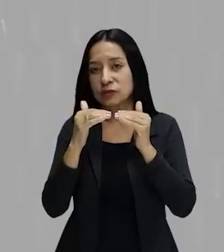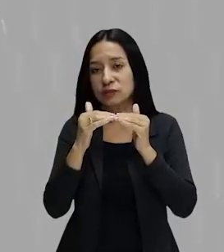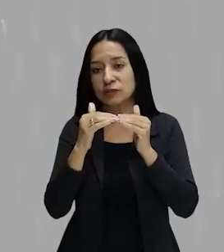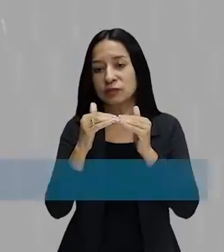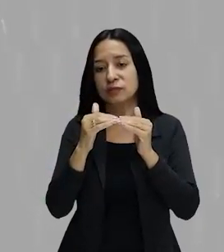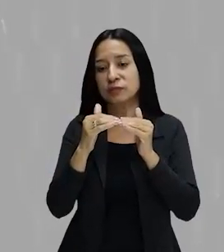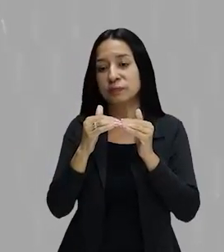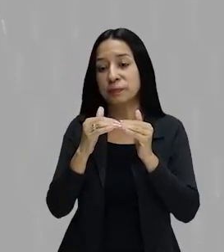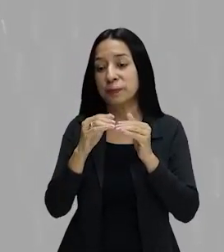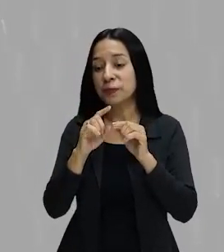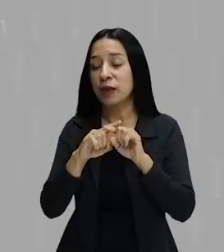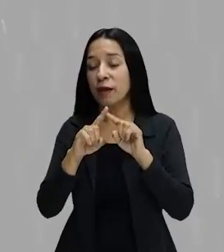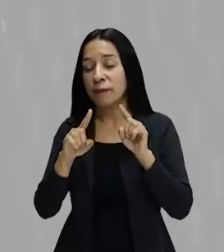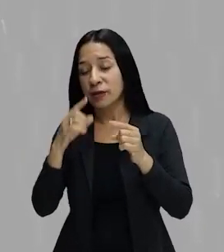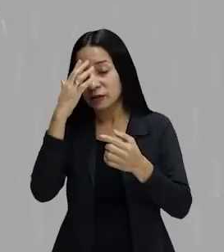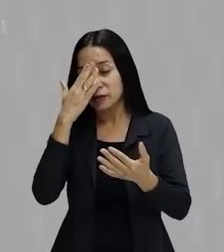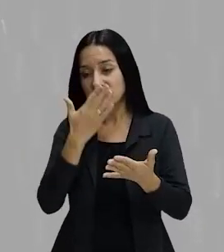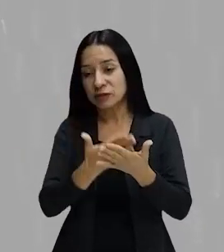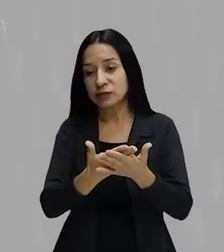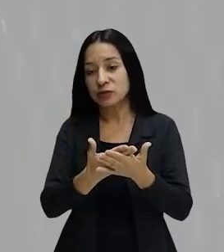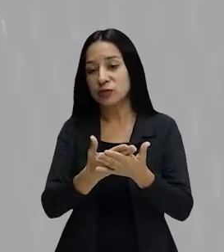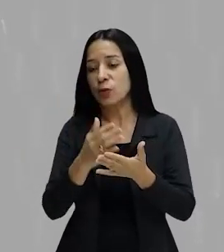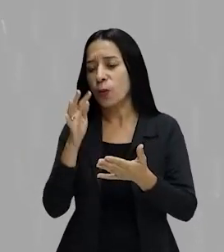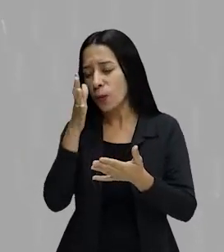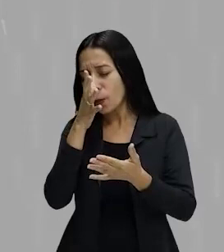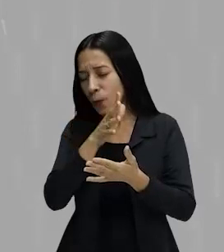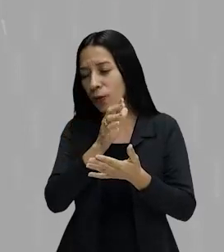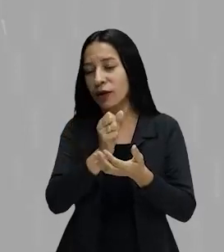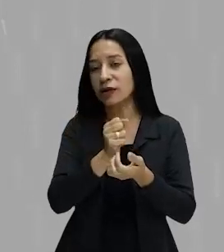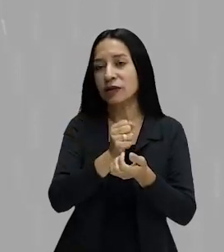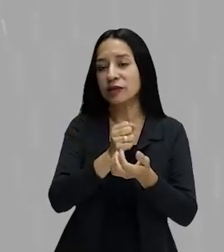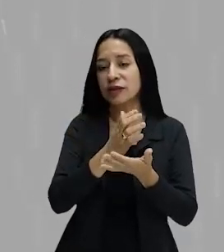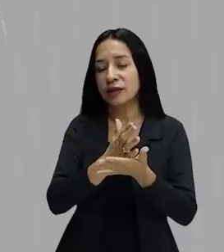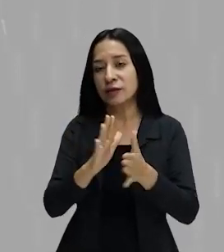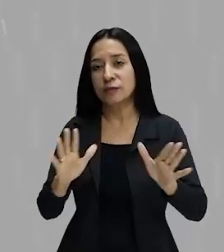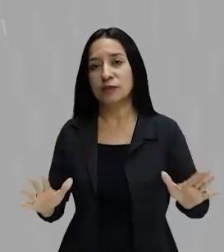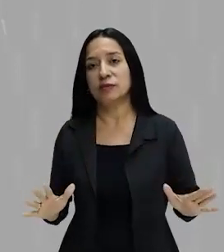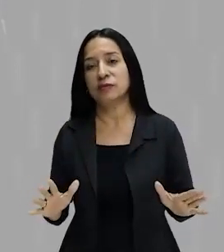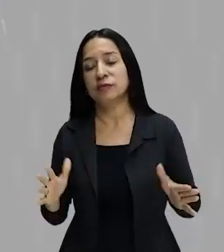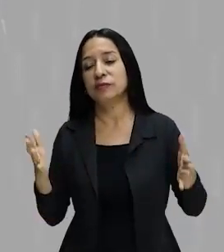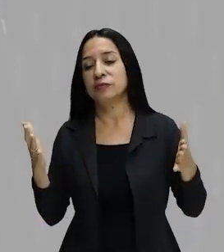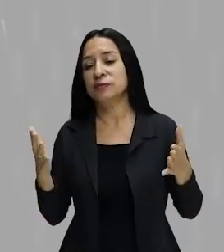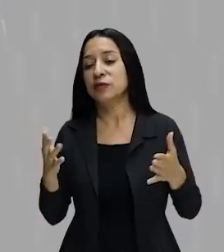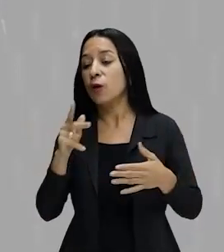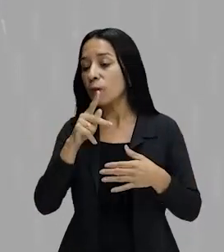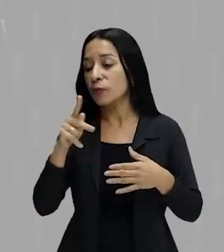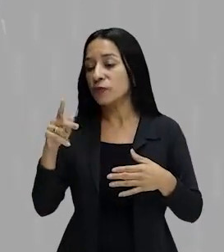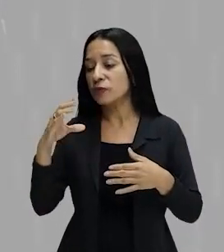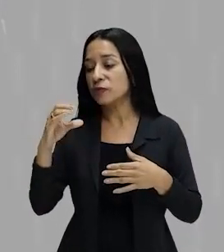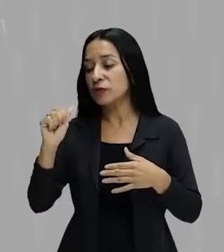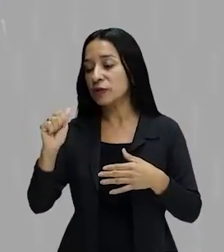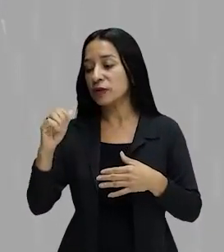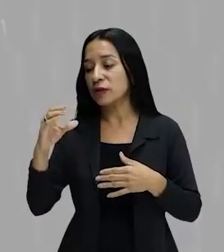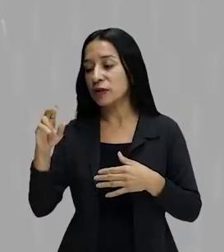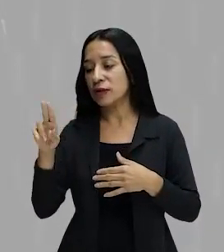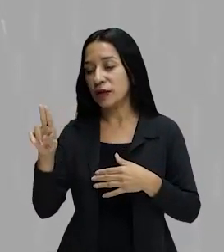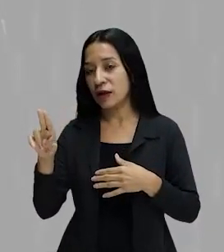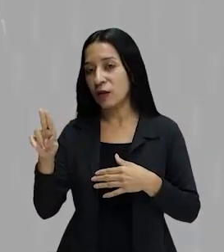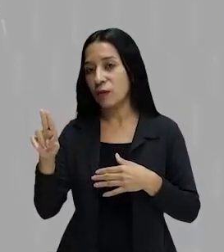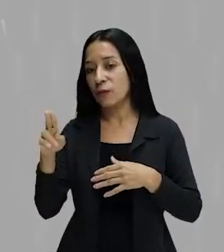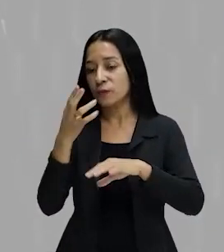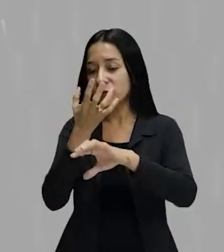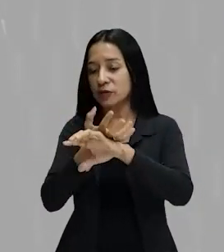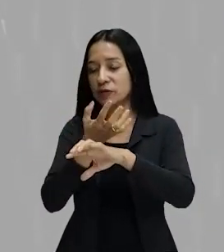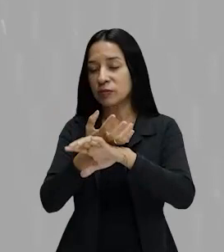já está acabando. Eu sou a professora Cacau Sotero, esta é uma aula de língua portuguesa e sejam todos muito bem-vindos à TV